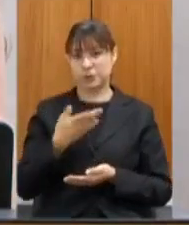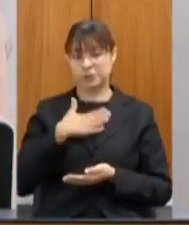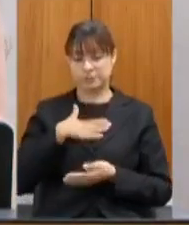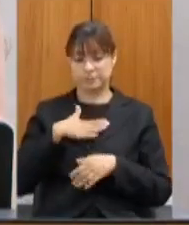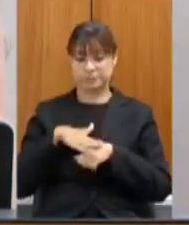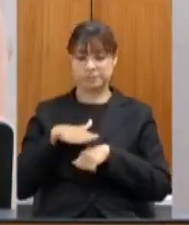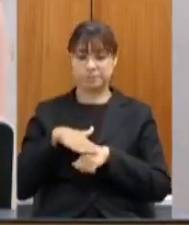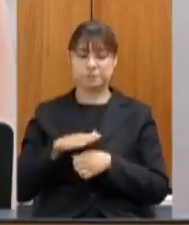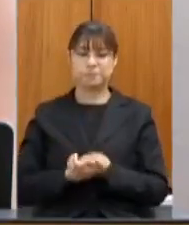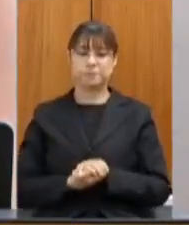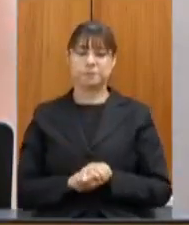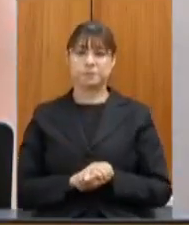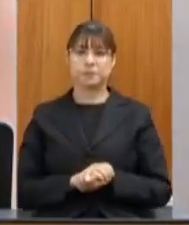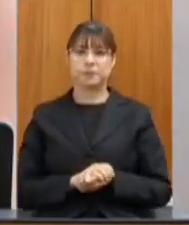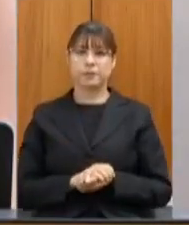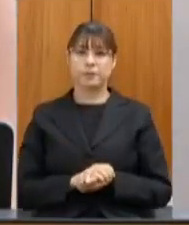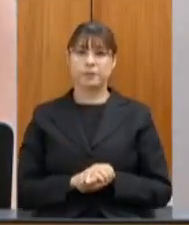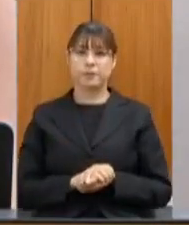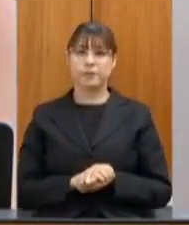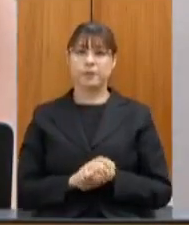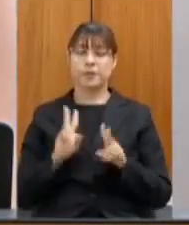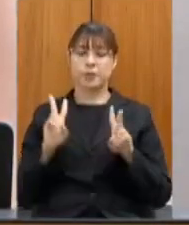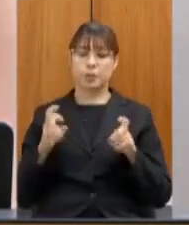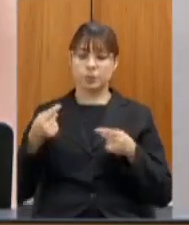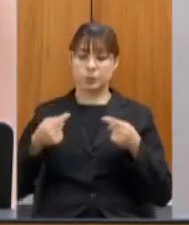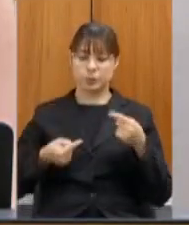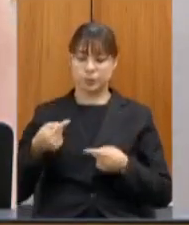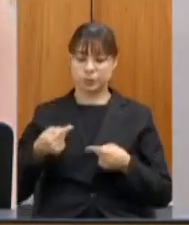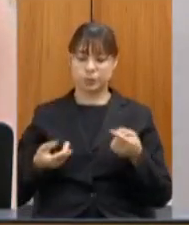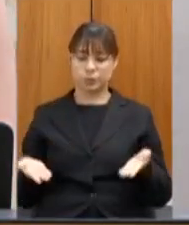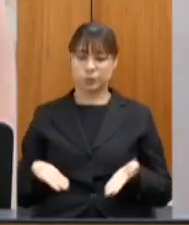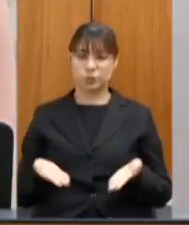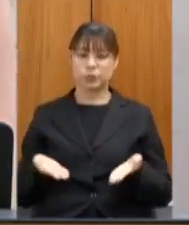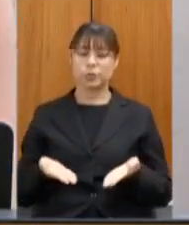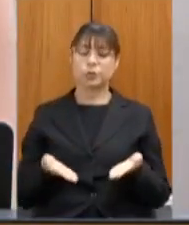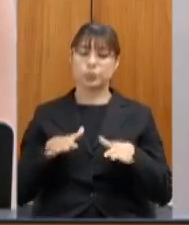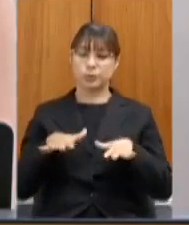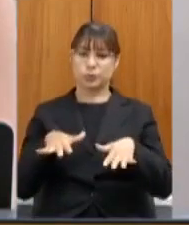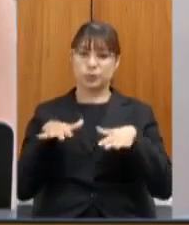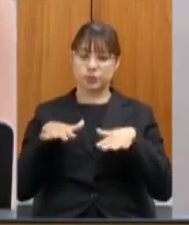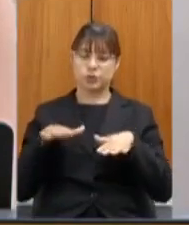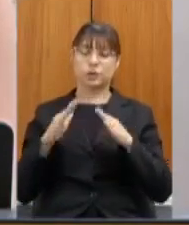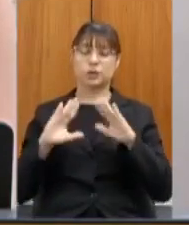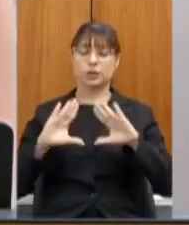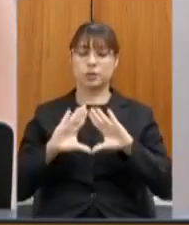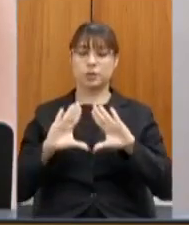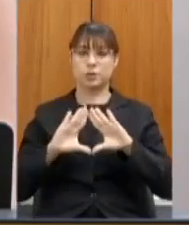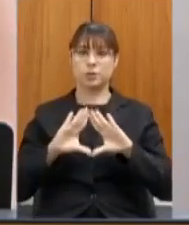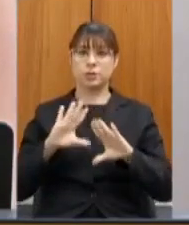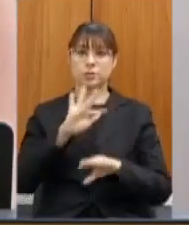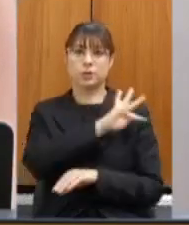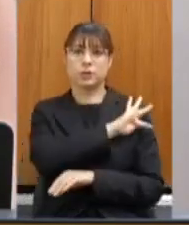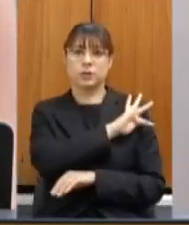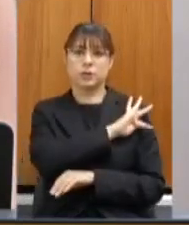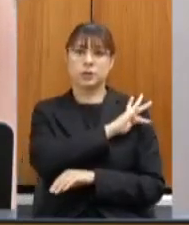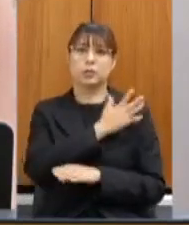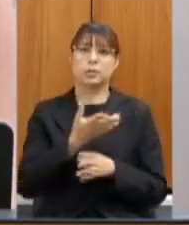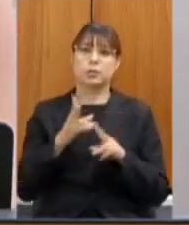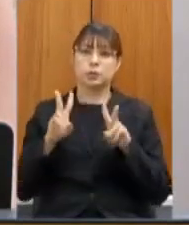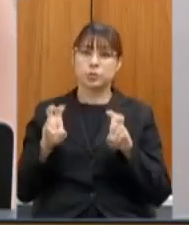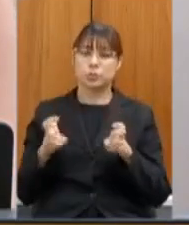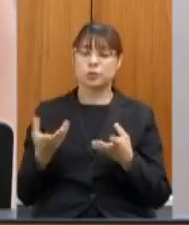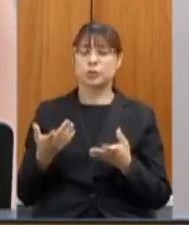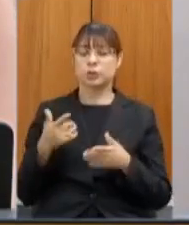em relação ao debate da nossa audiência do Assembleia Fiscaliza que diz respeito às